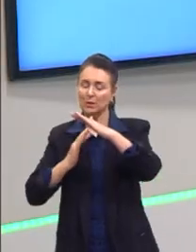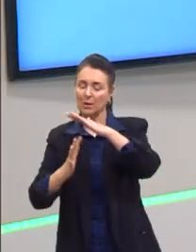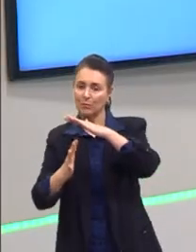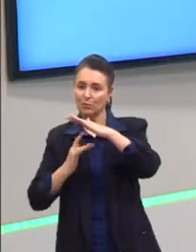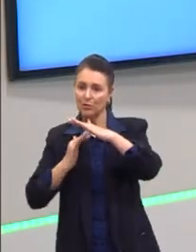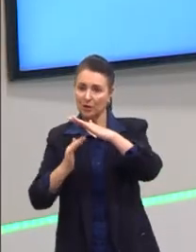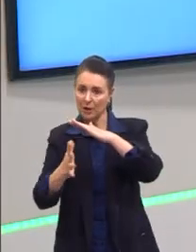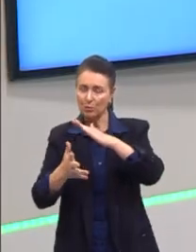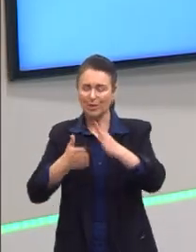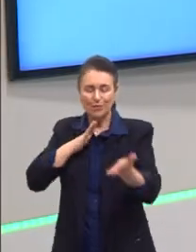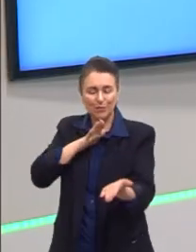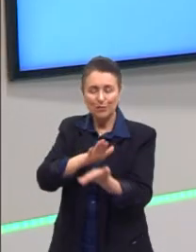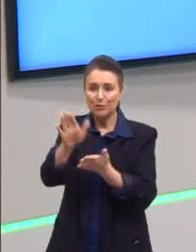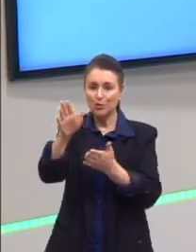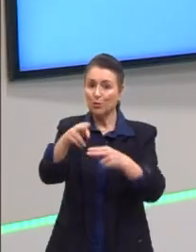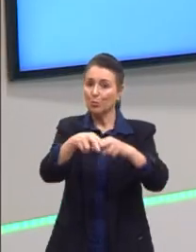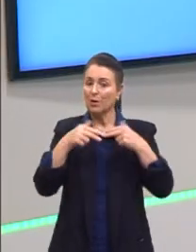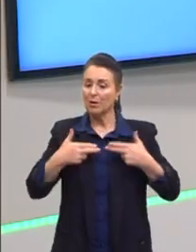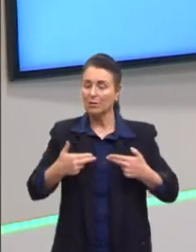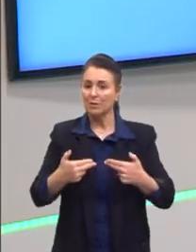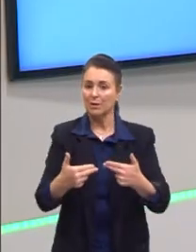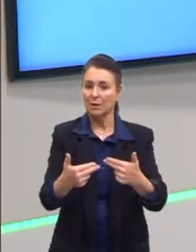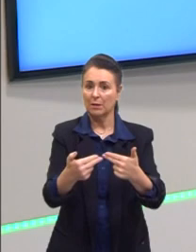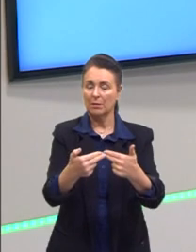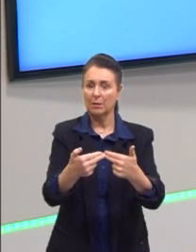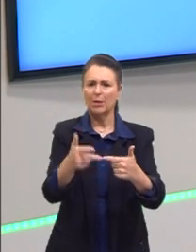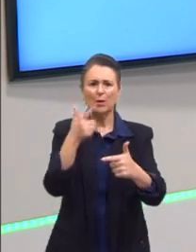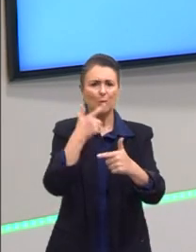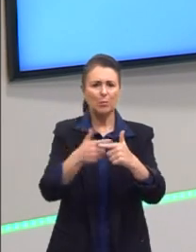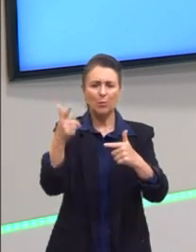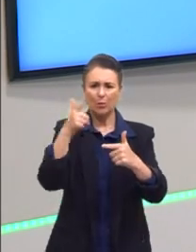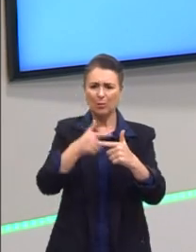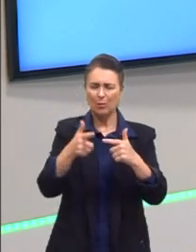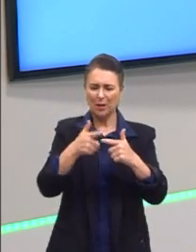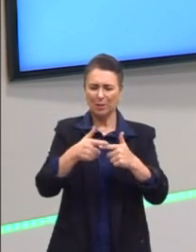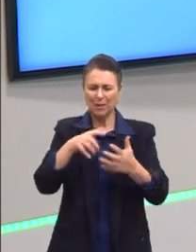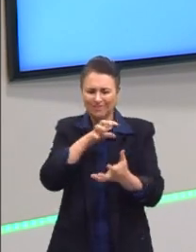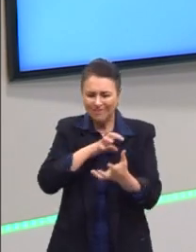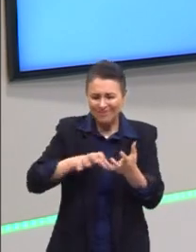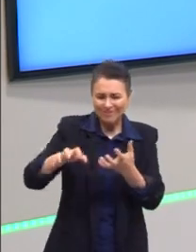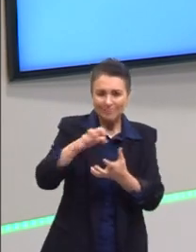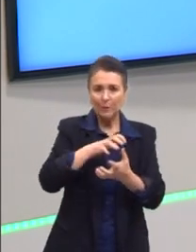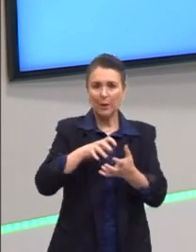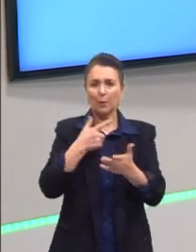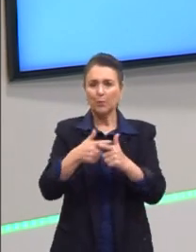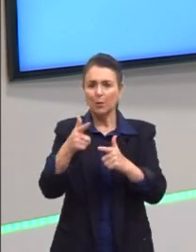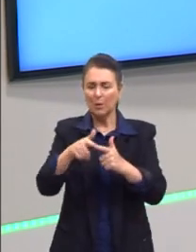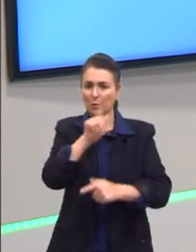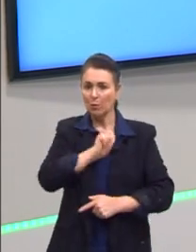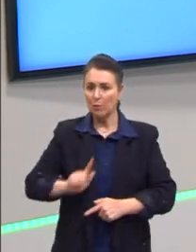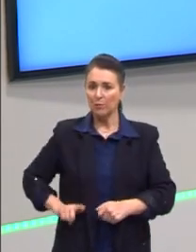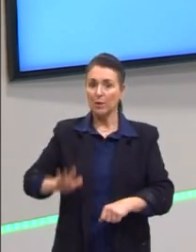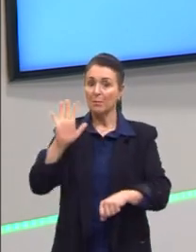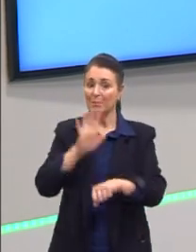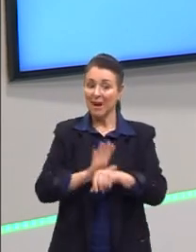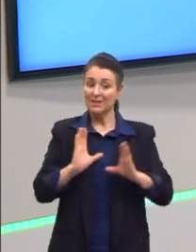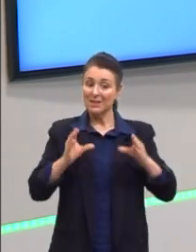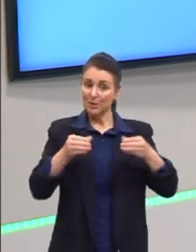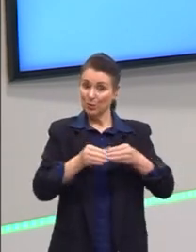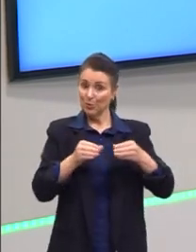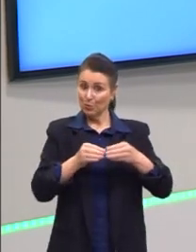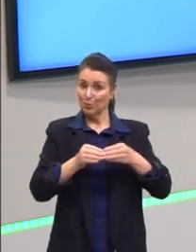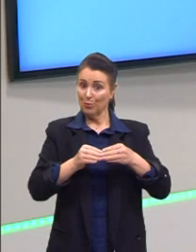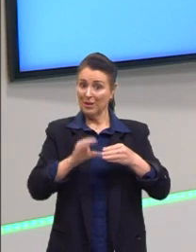fugindo da guerra. Estão sendo problemas com resbelde, problemas com o próprio governo, e ainda mais o Estado Islâmico. Então, muitas